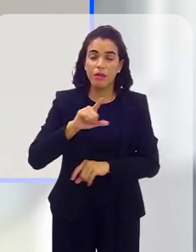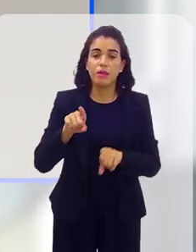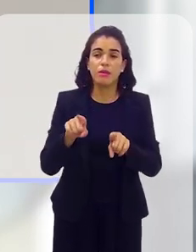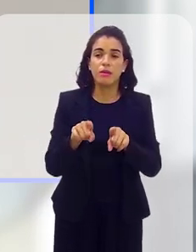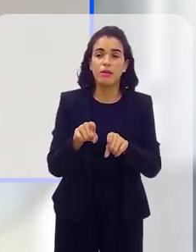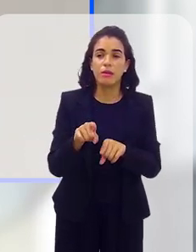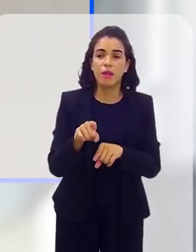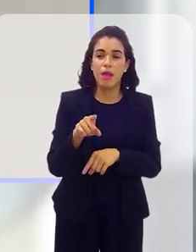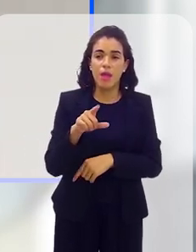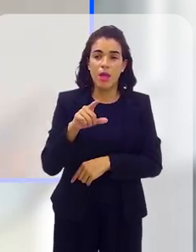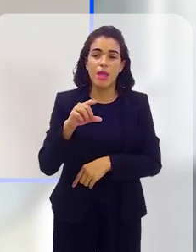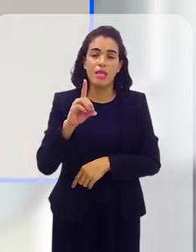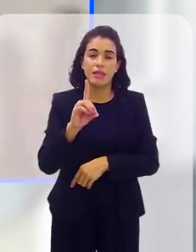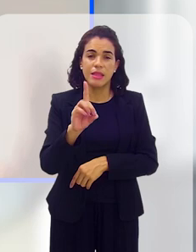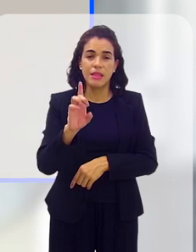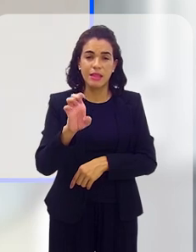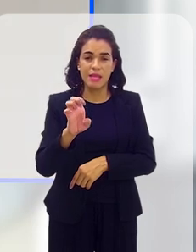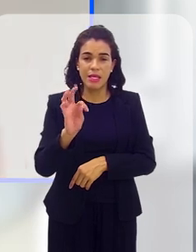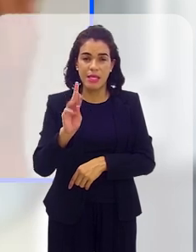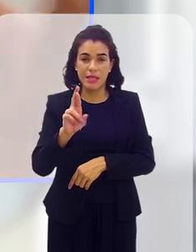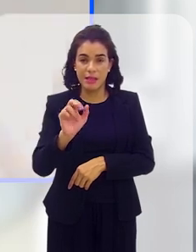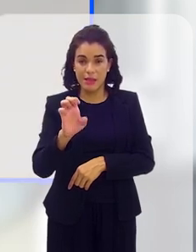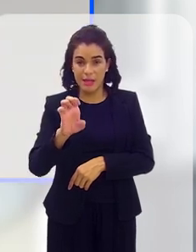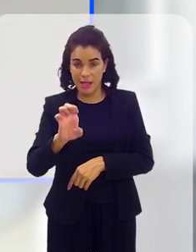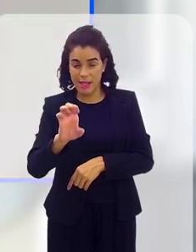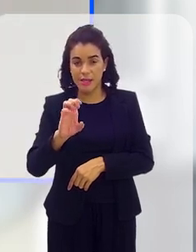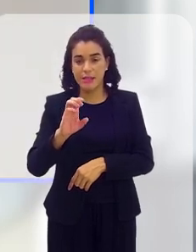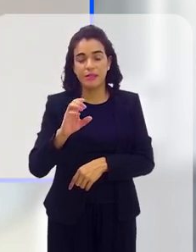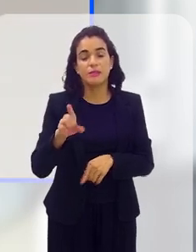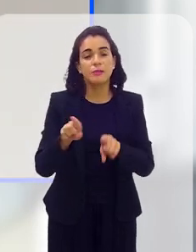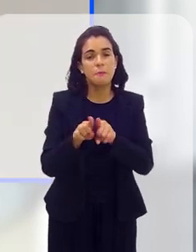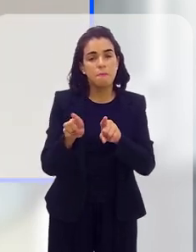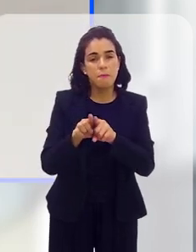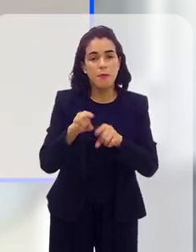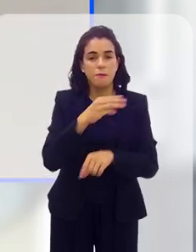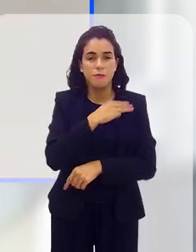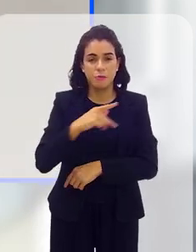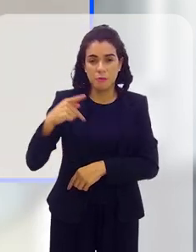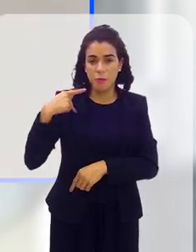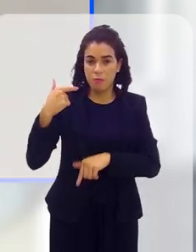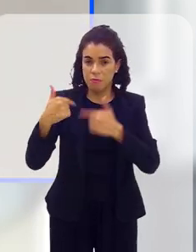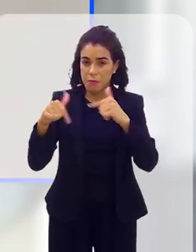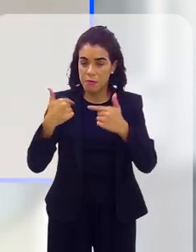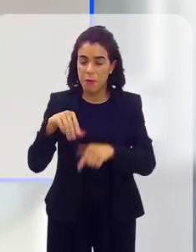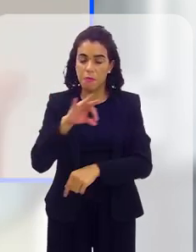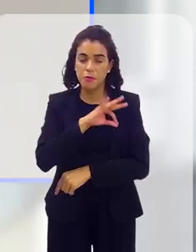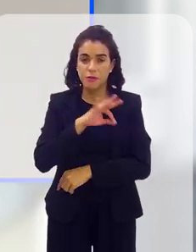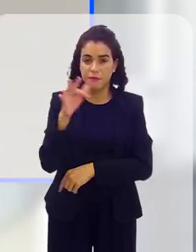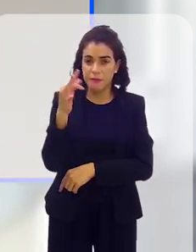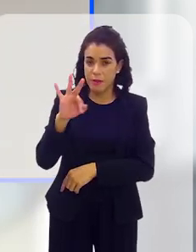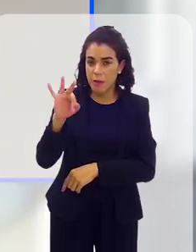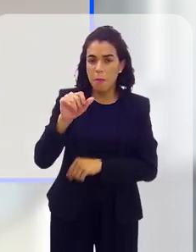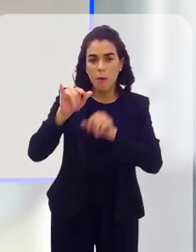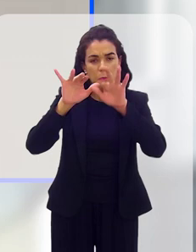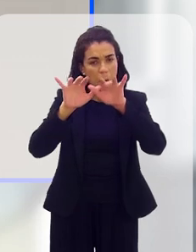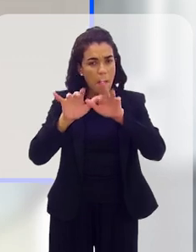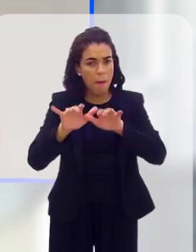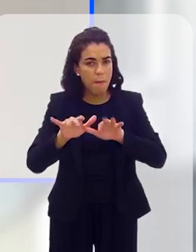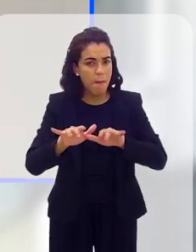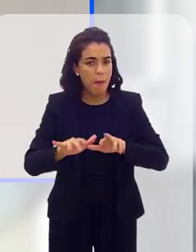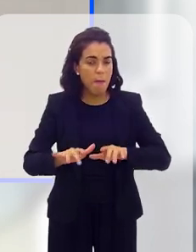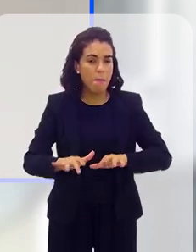também, existe disponível no Google o e-mail da Detrai, site do próprio Ministério Público do Trabalho, da Polícia Federal,